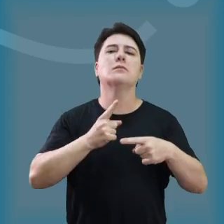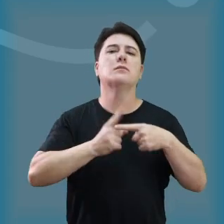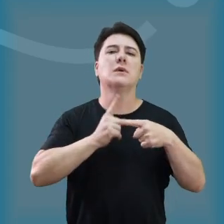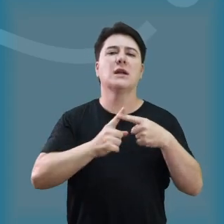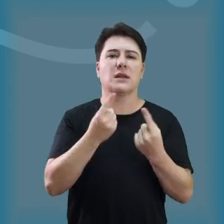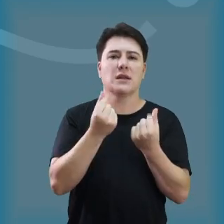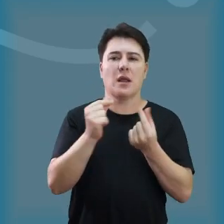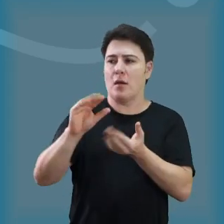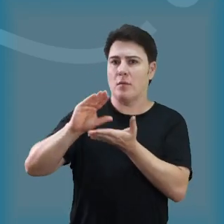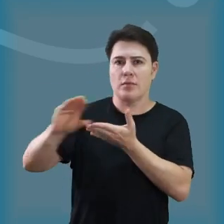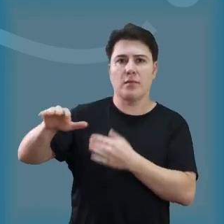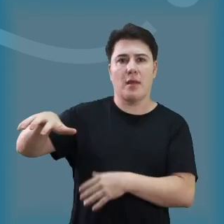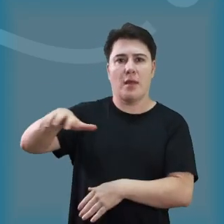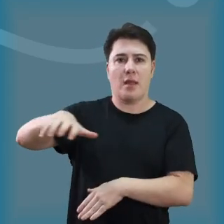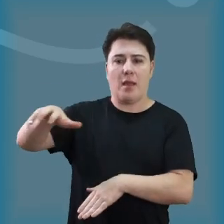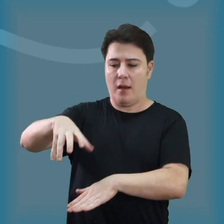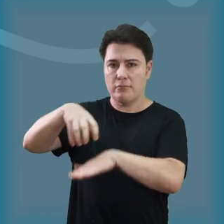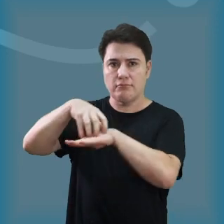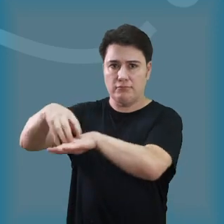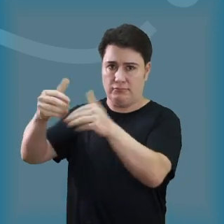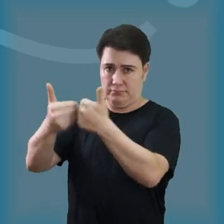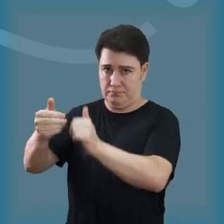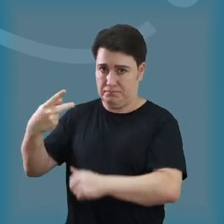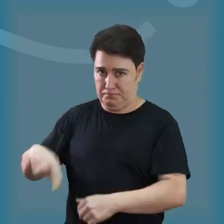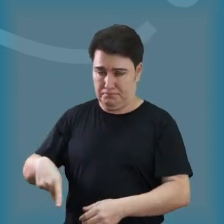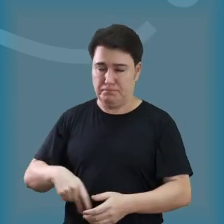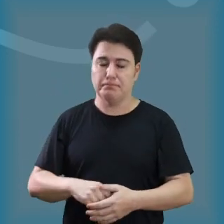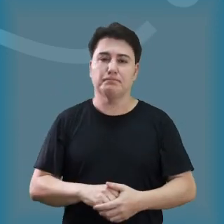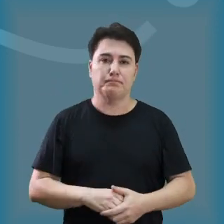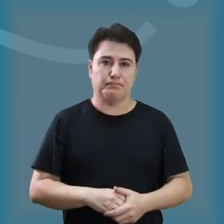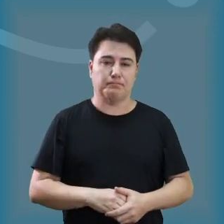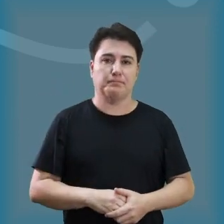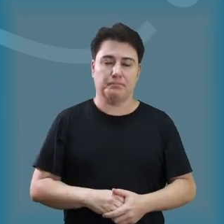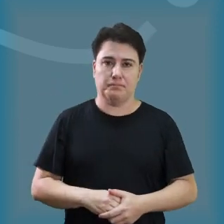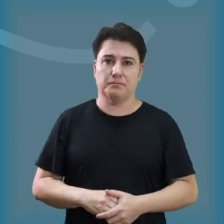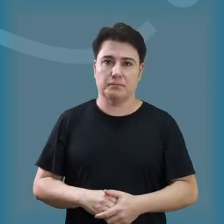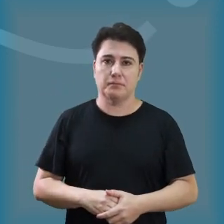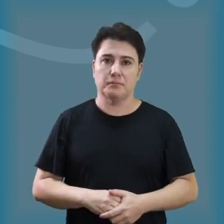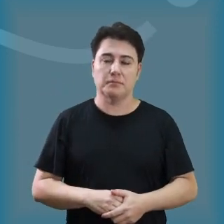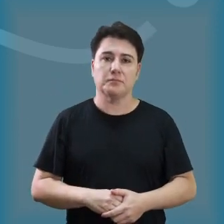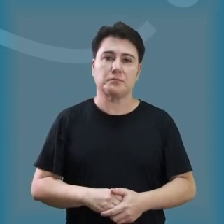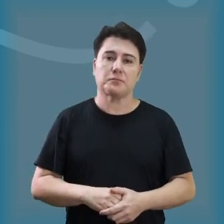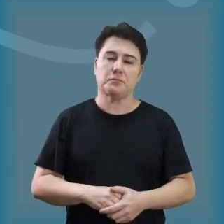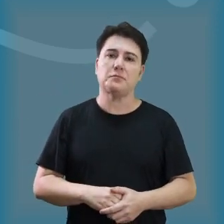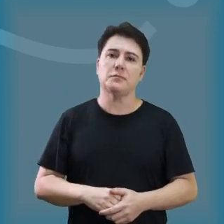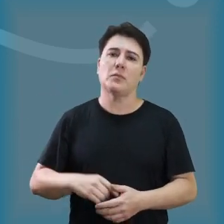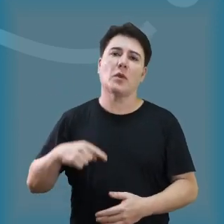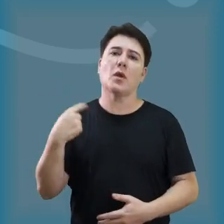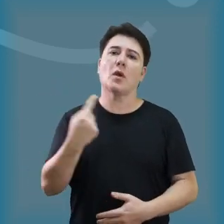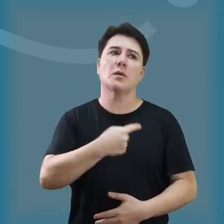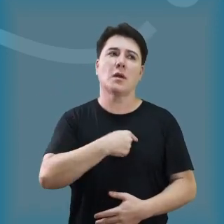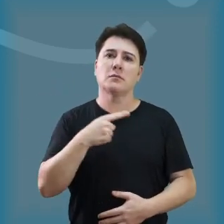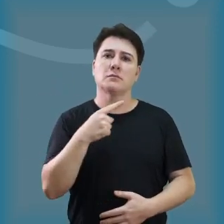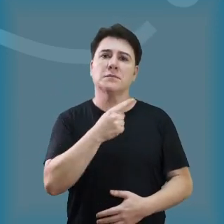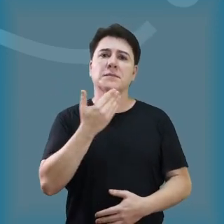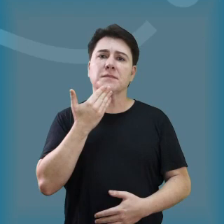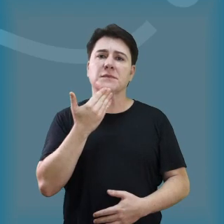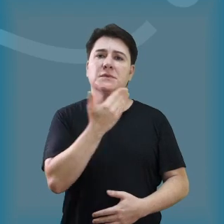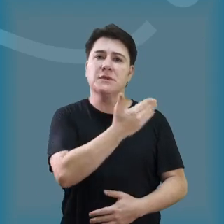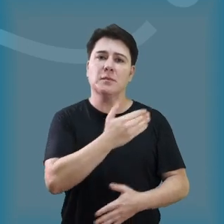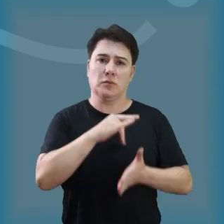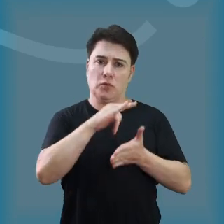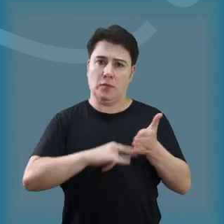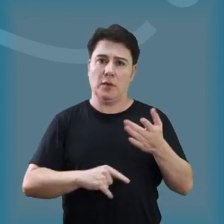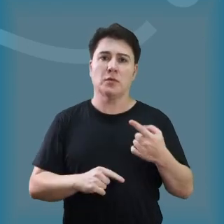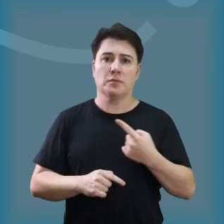seria para subsidiar o transporte coletivo de Araraquara. Pois bem, nós requeremos,